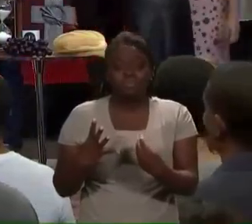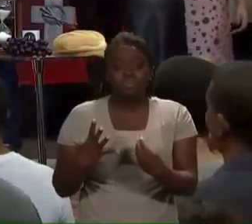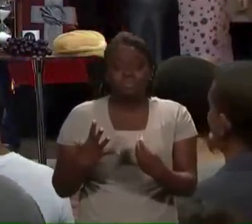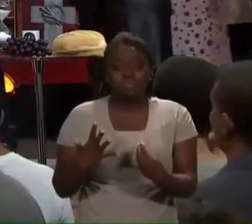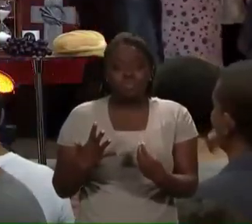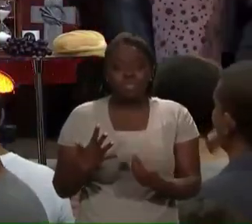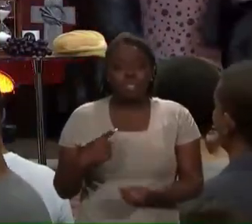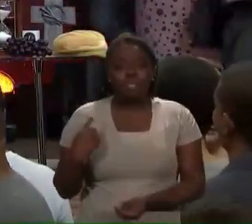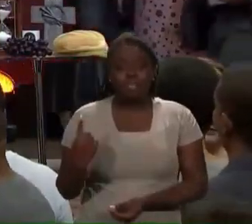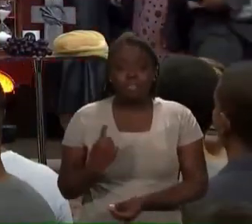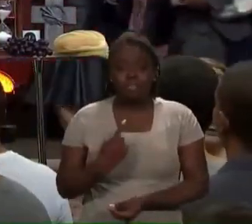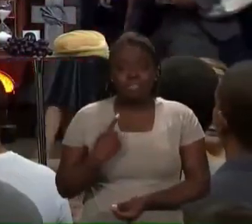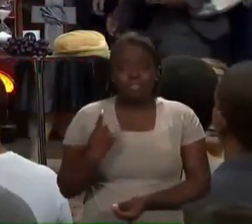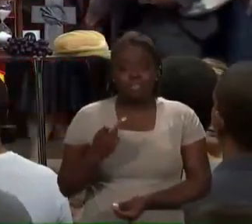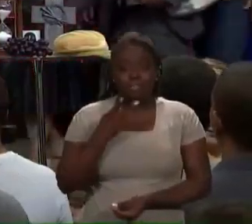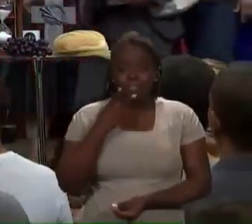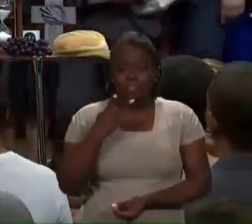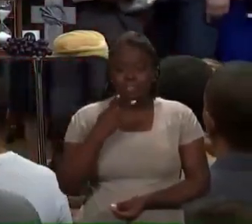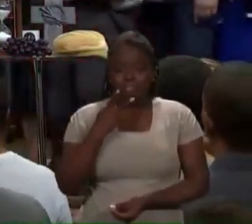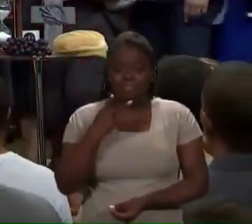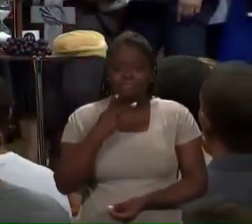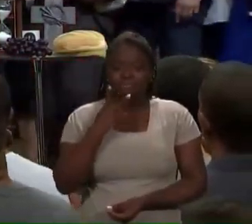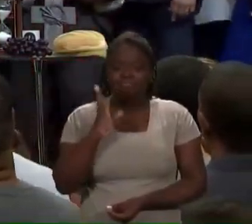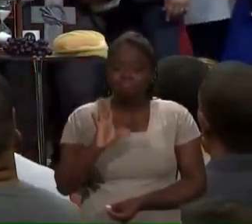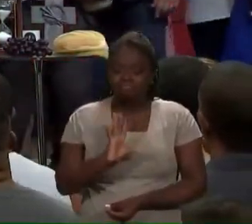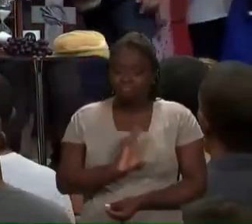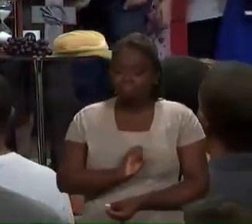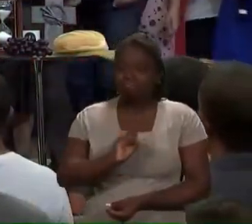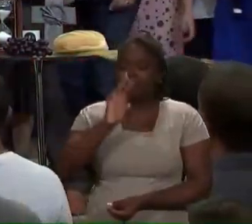Nós temos falado, nós amamos o Senhor.